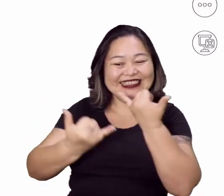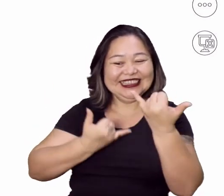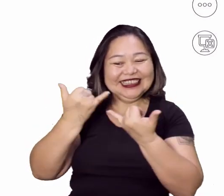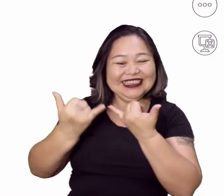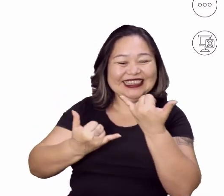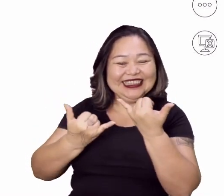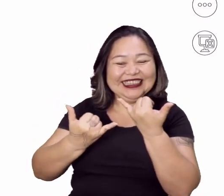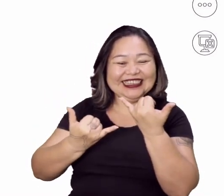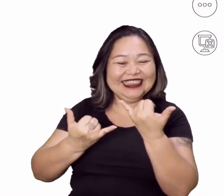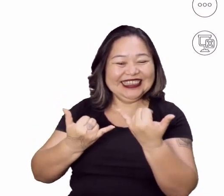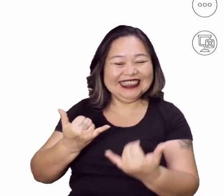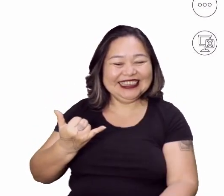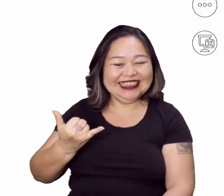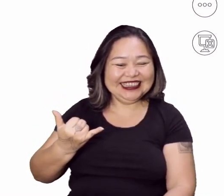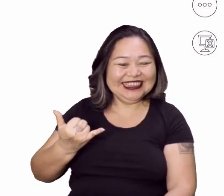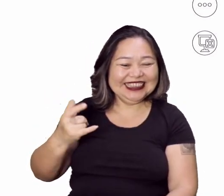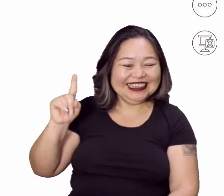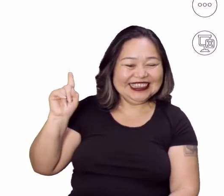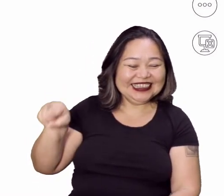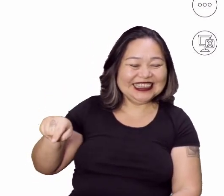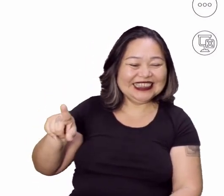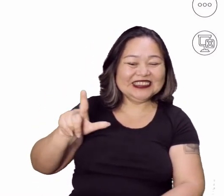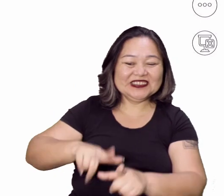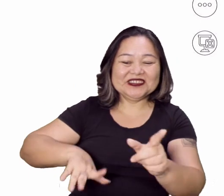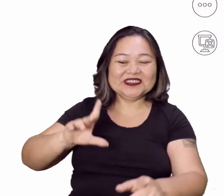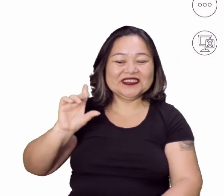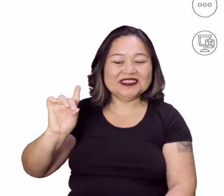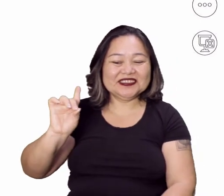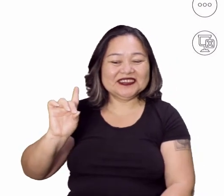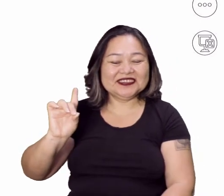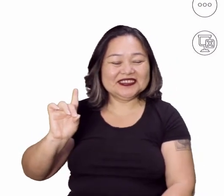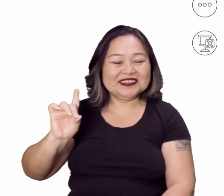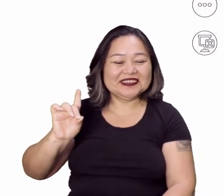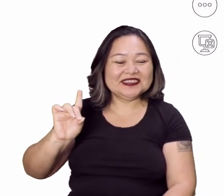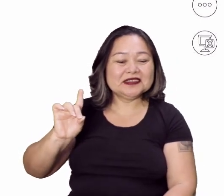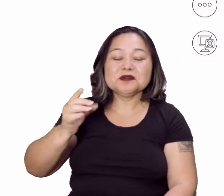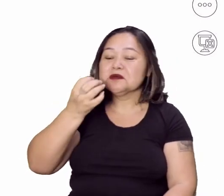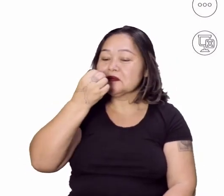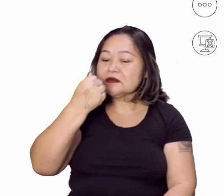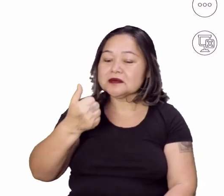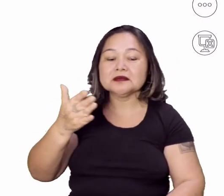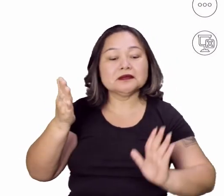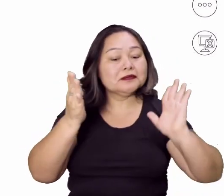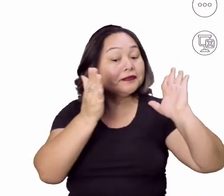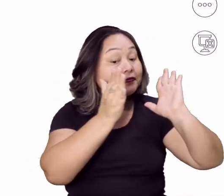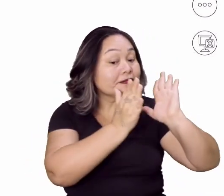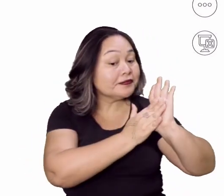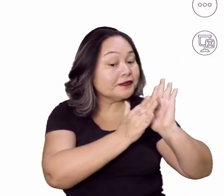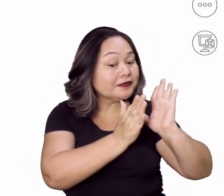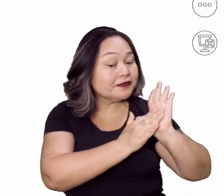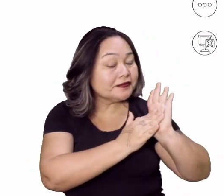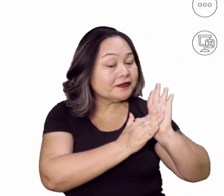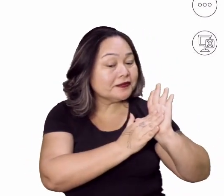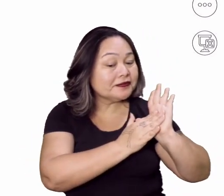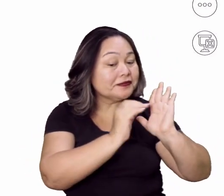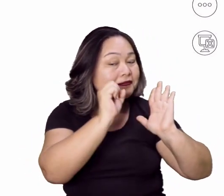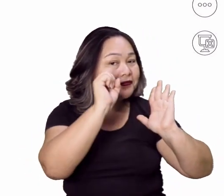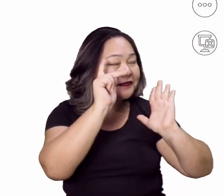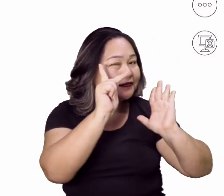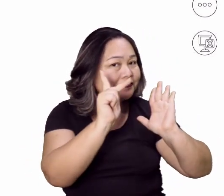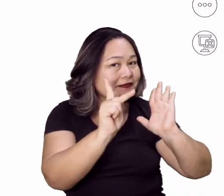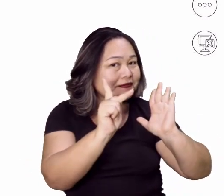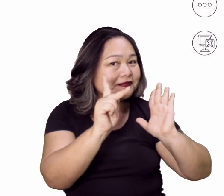Valendo um milhão. É a letra D, pessoal. Muito bem. Proposta, ok.